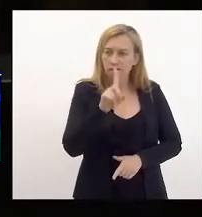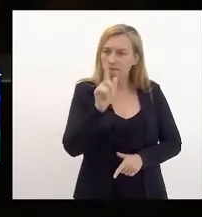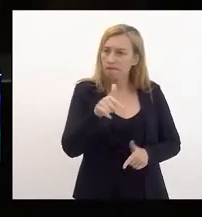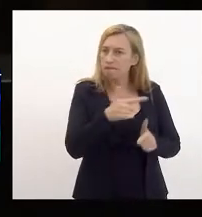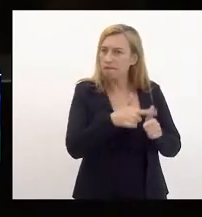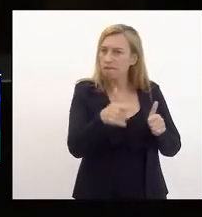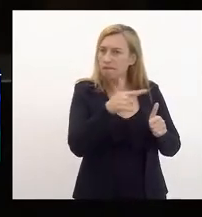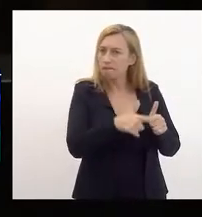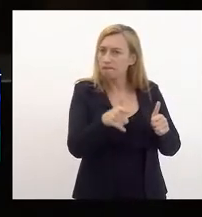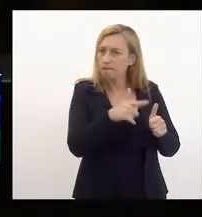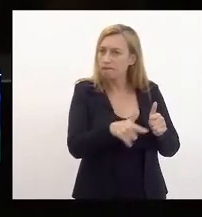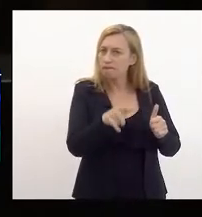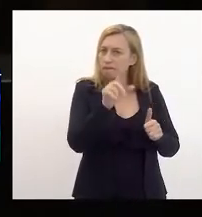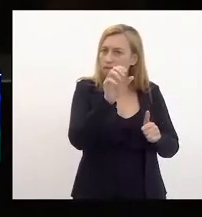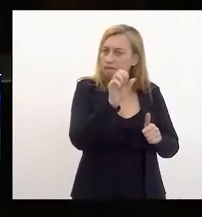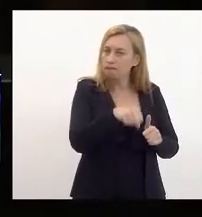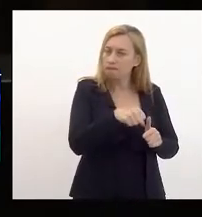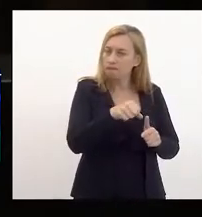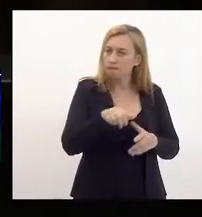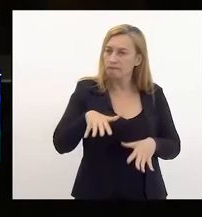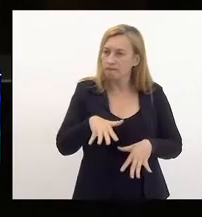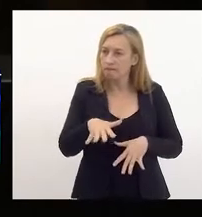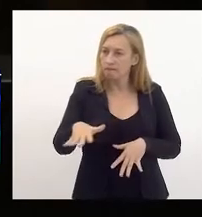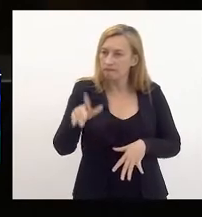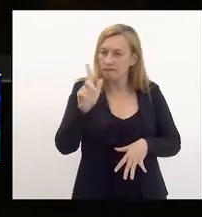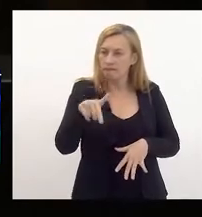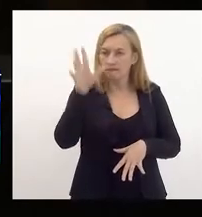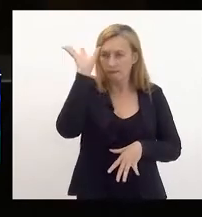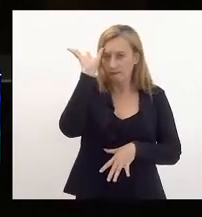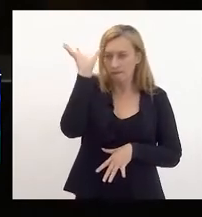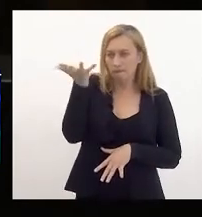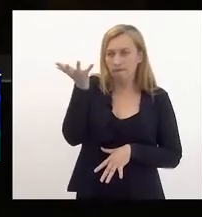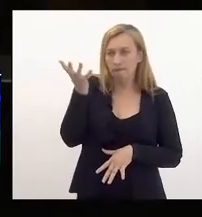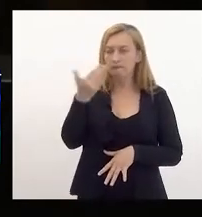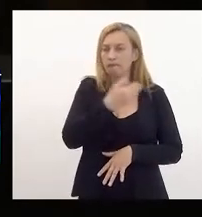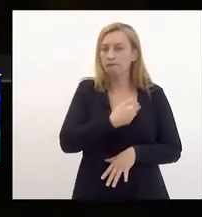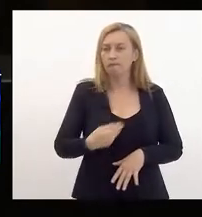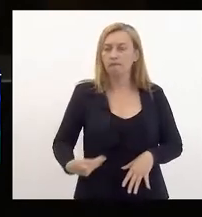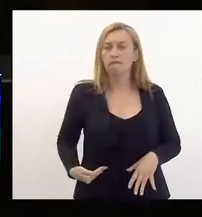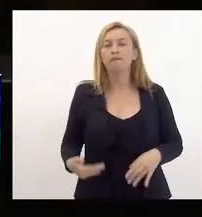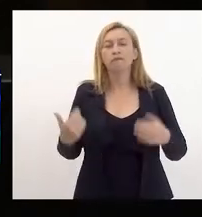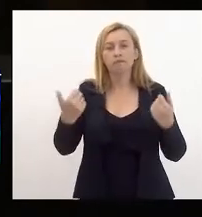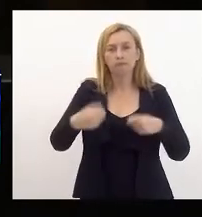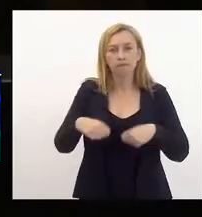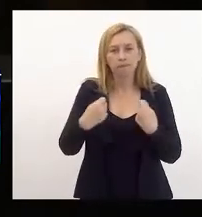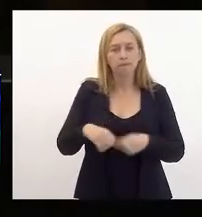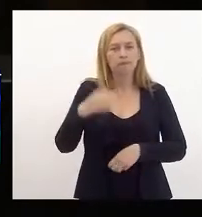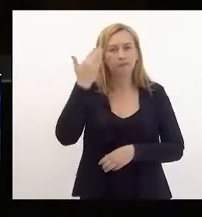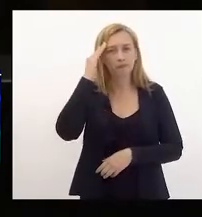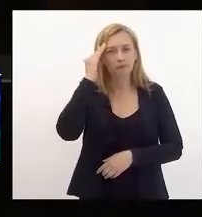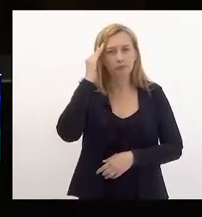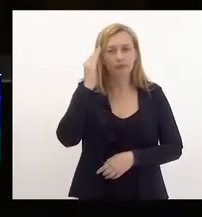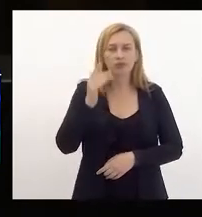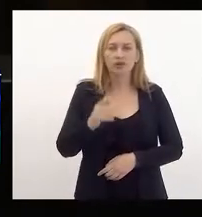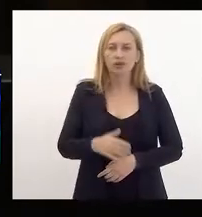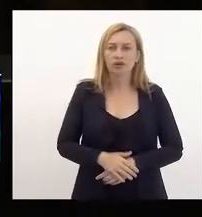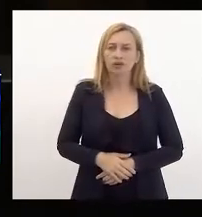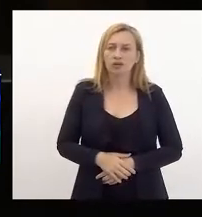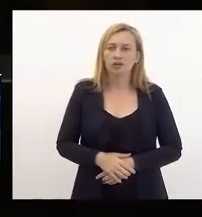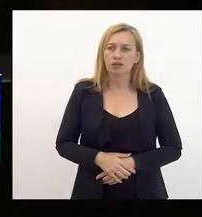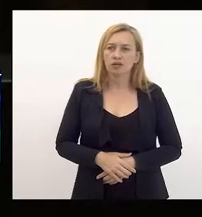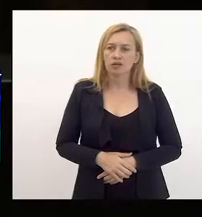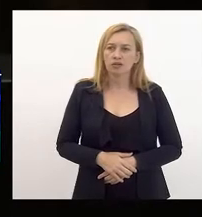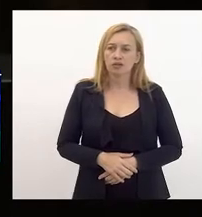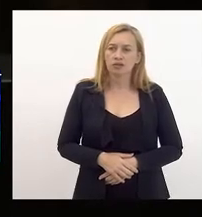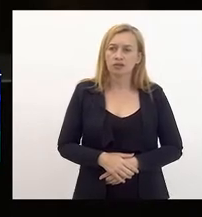favela é solução. Isso daí é que os governos têm que entender e na bala